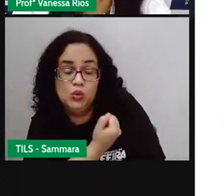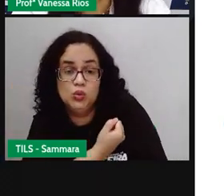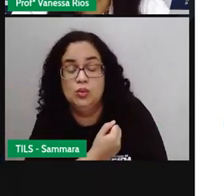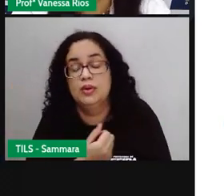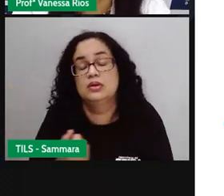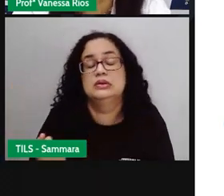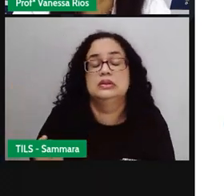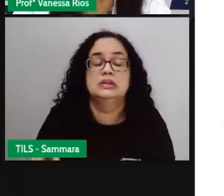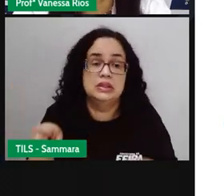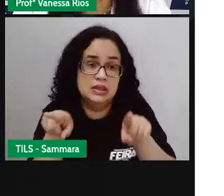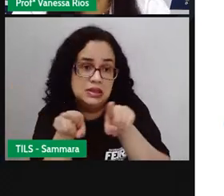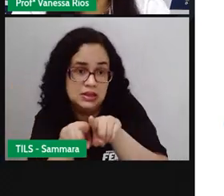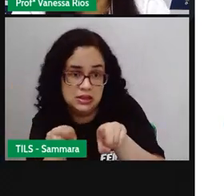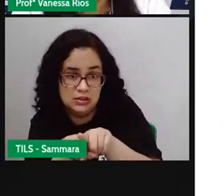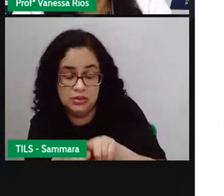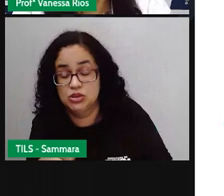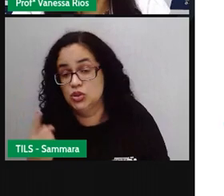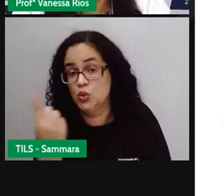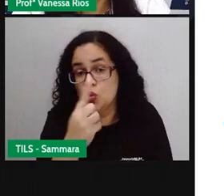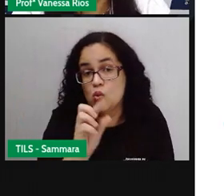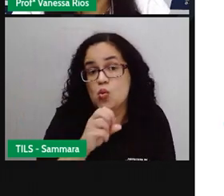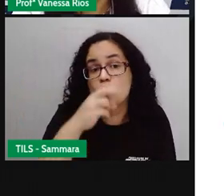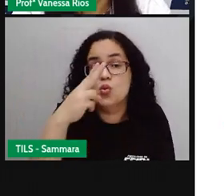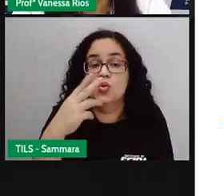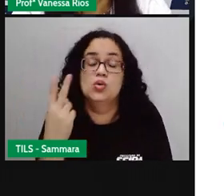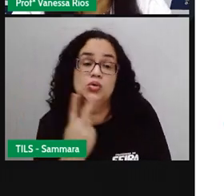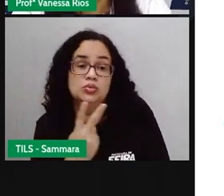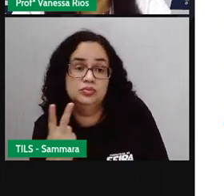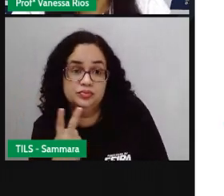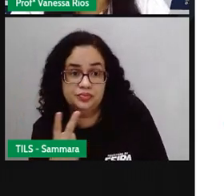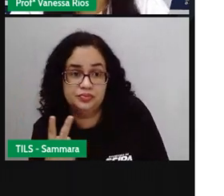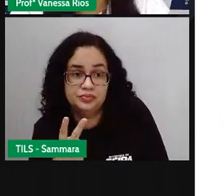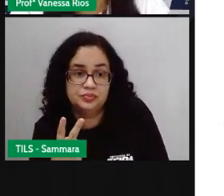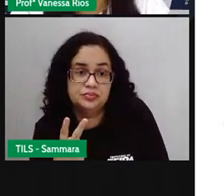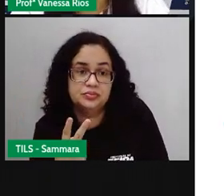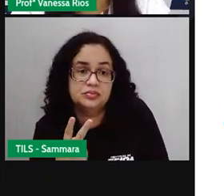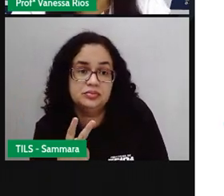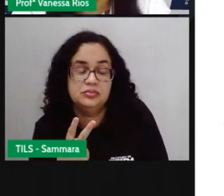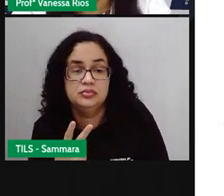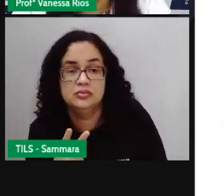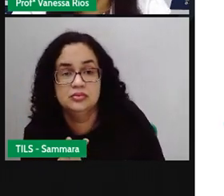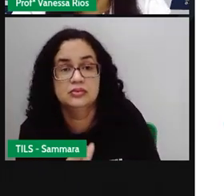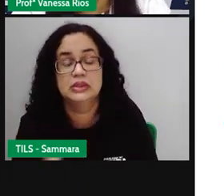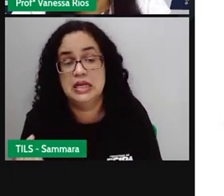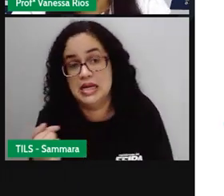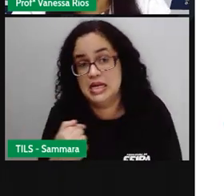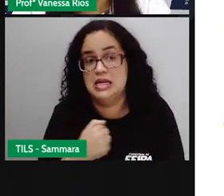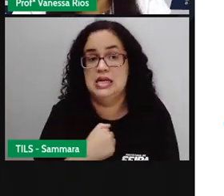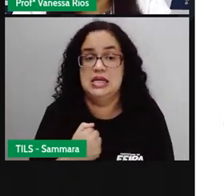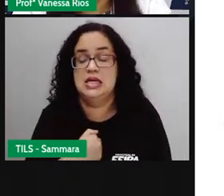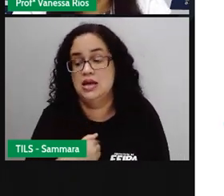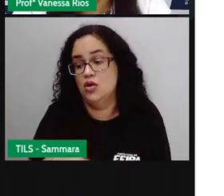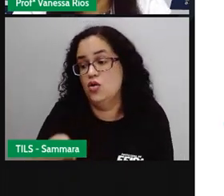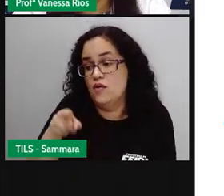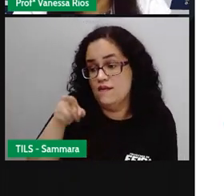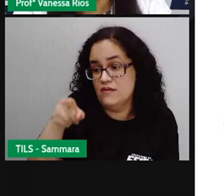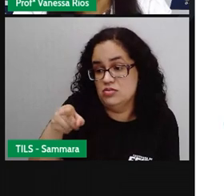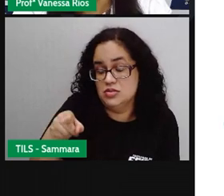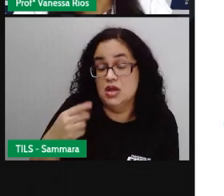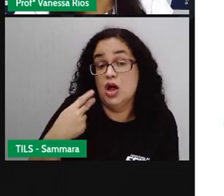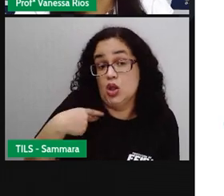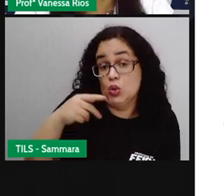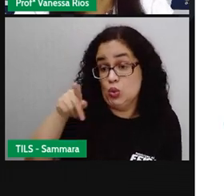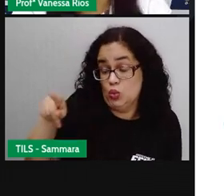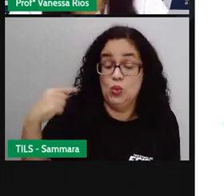plural, alguns no plural, outros no singular. Associados aí ao eu, ao você, ao tu,